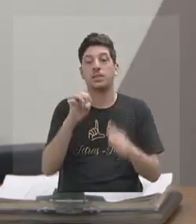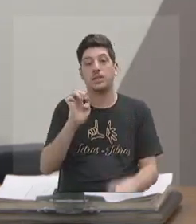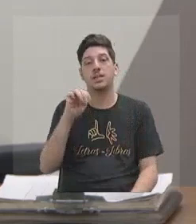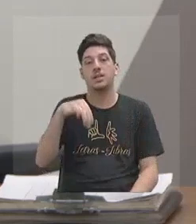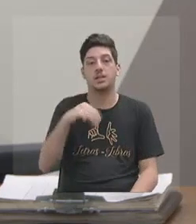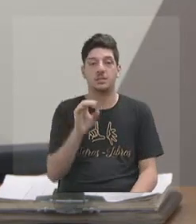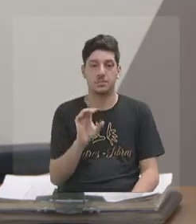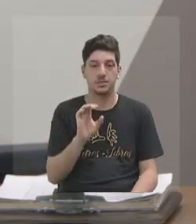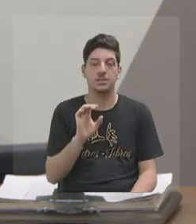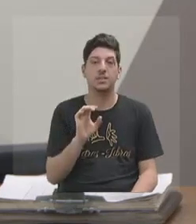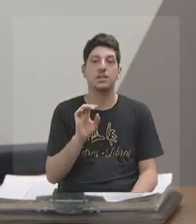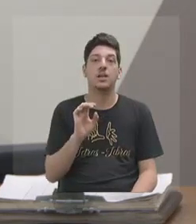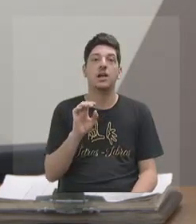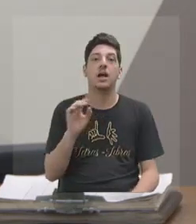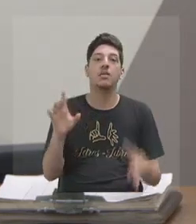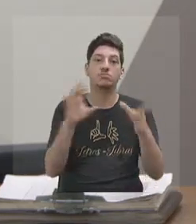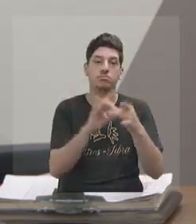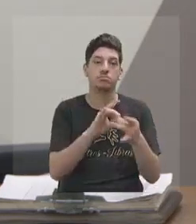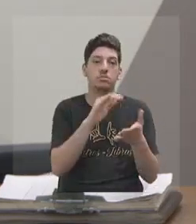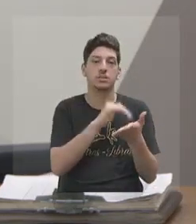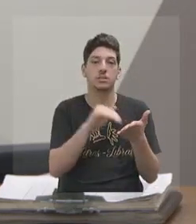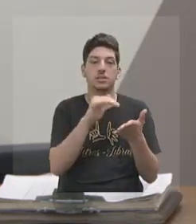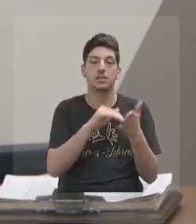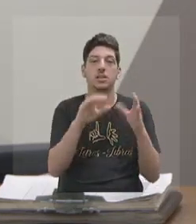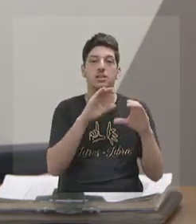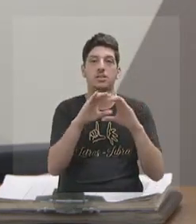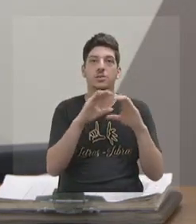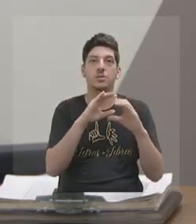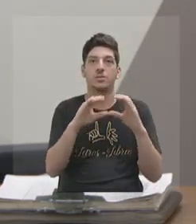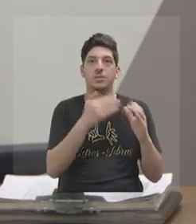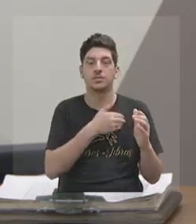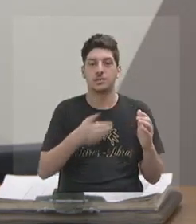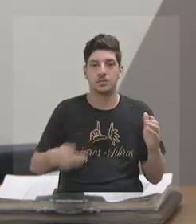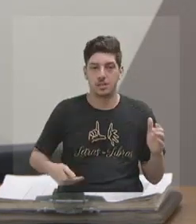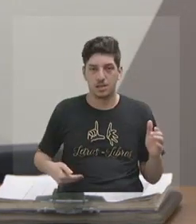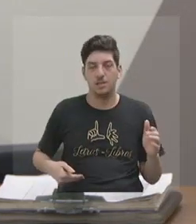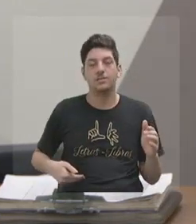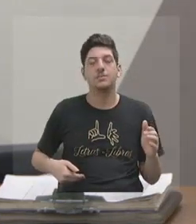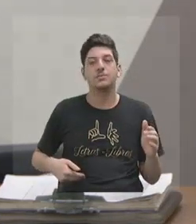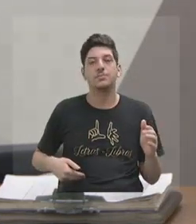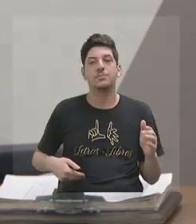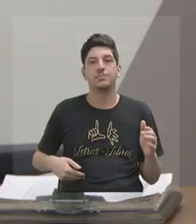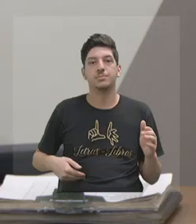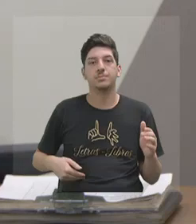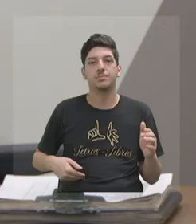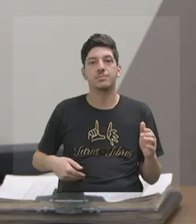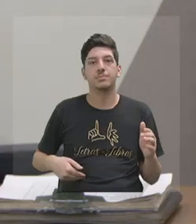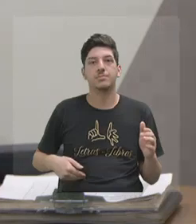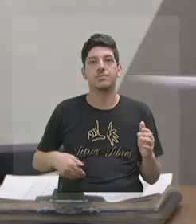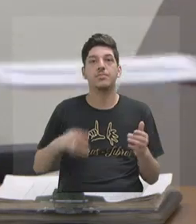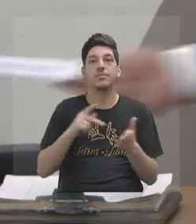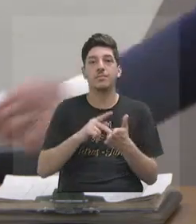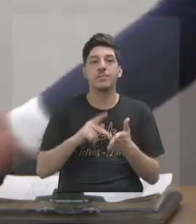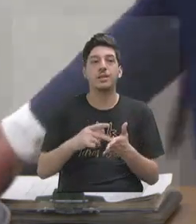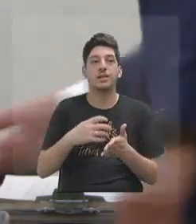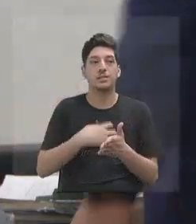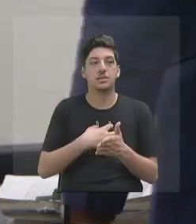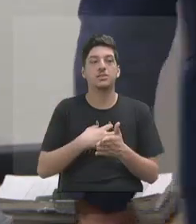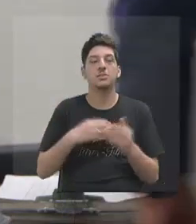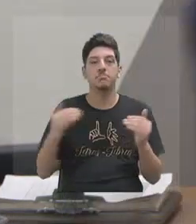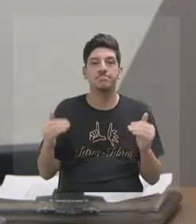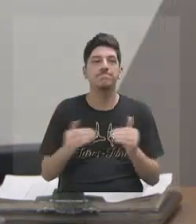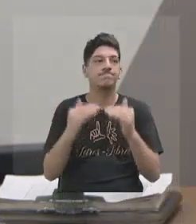à Secretaria de Comunicação do Estado e achou algo muito pertinente aí,